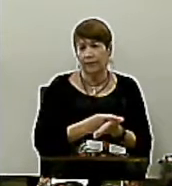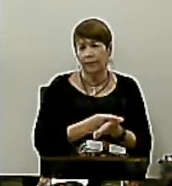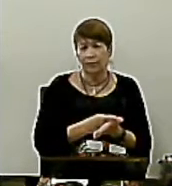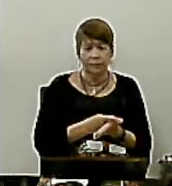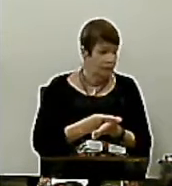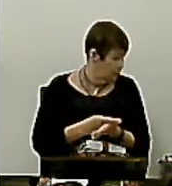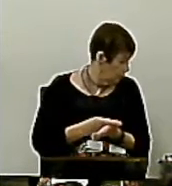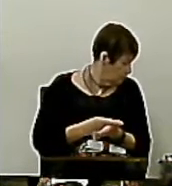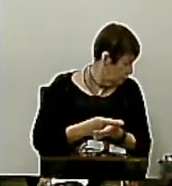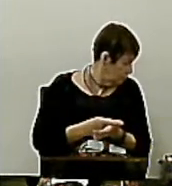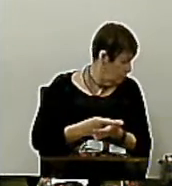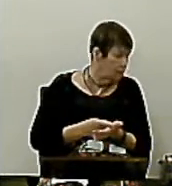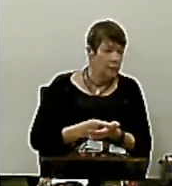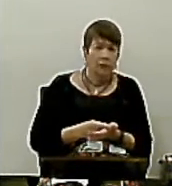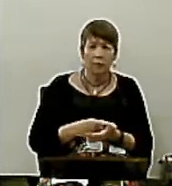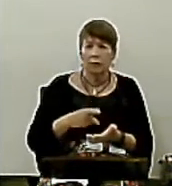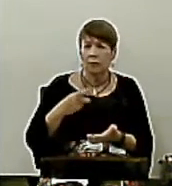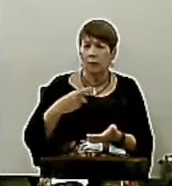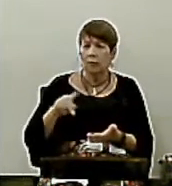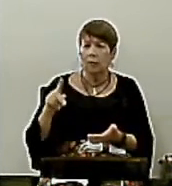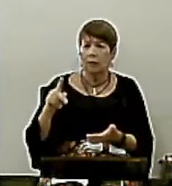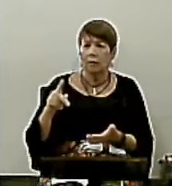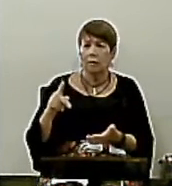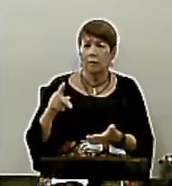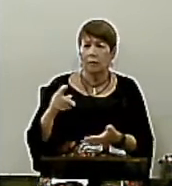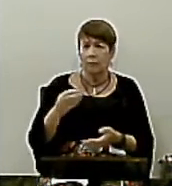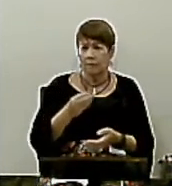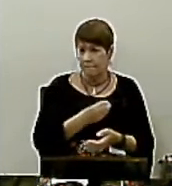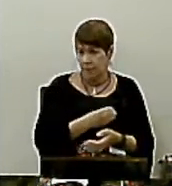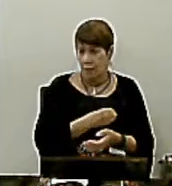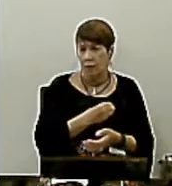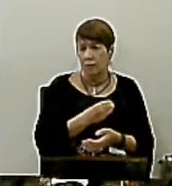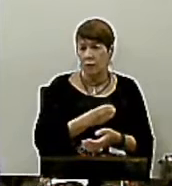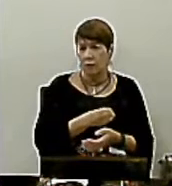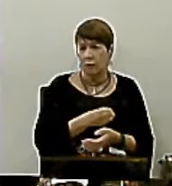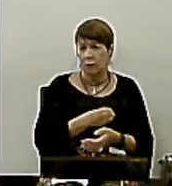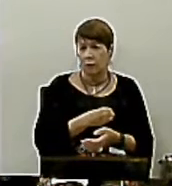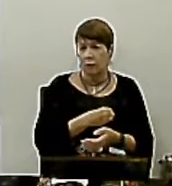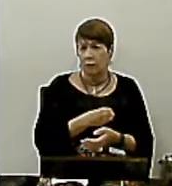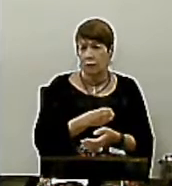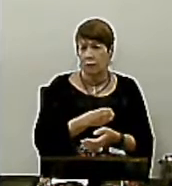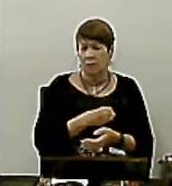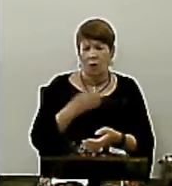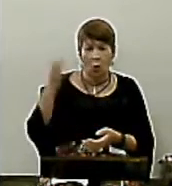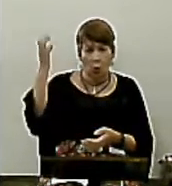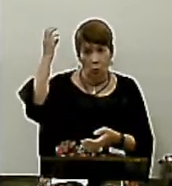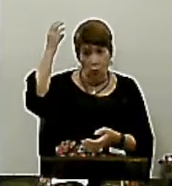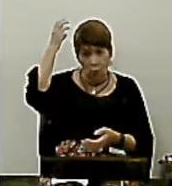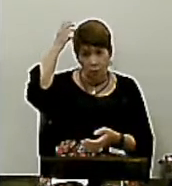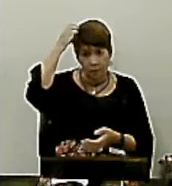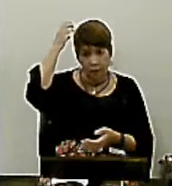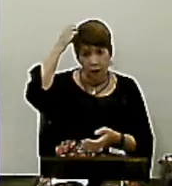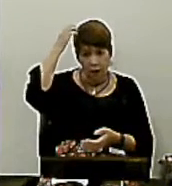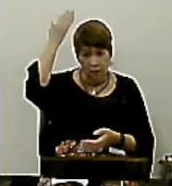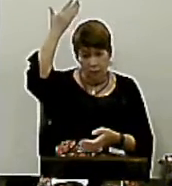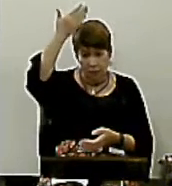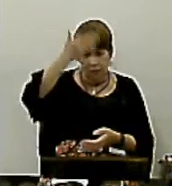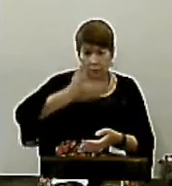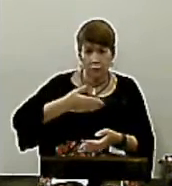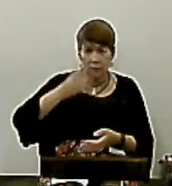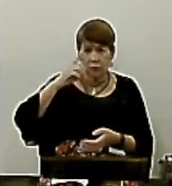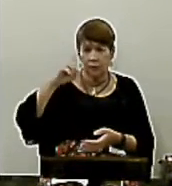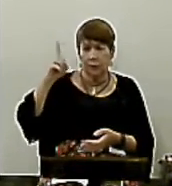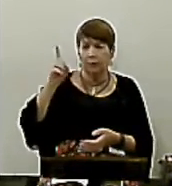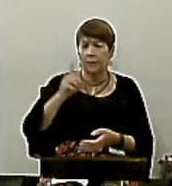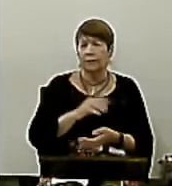Deus Somos mais que apenas pecadores Nós somos pecadores culpados na presença de Deus Nenhum